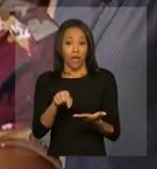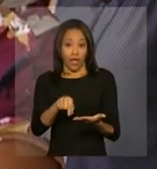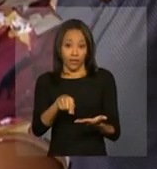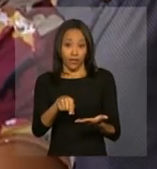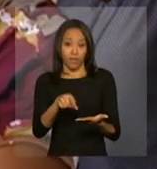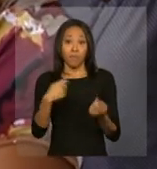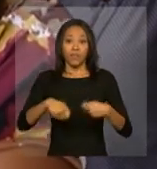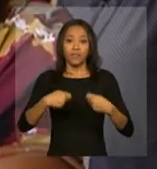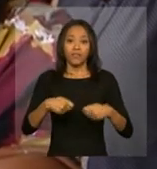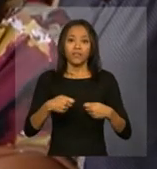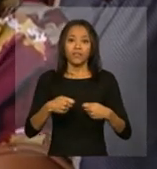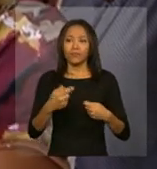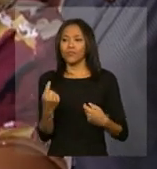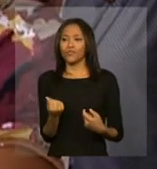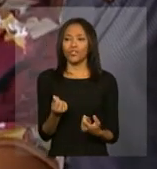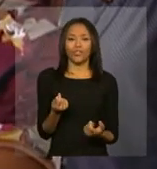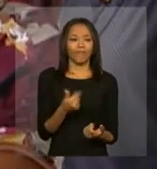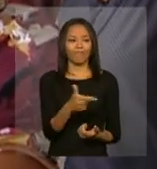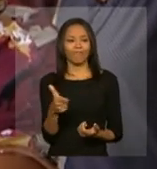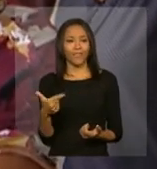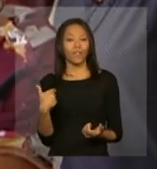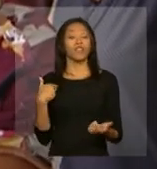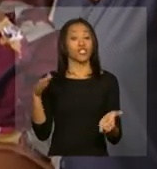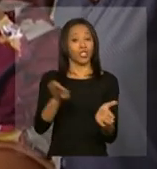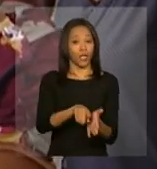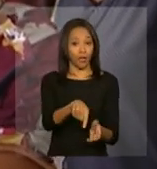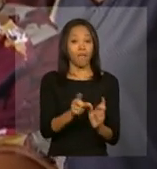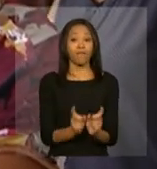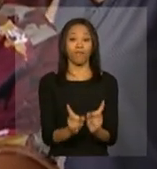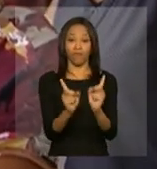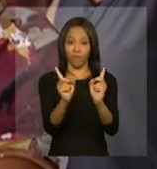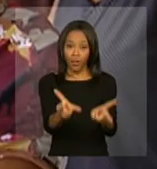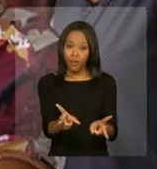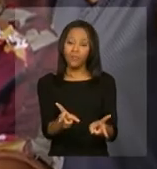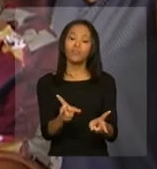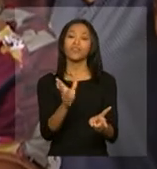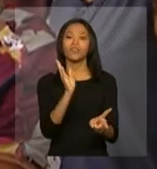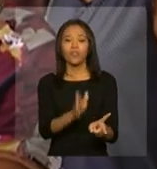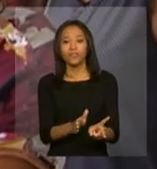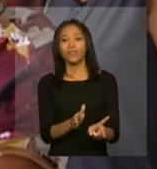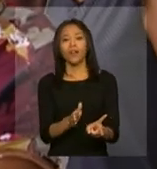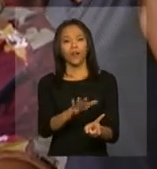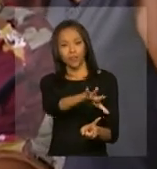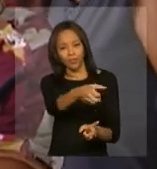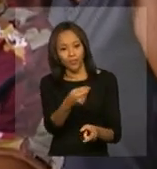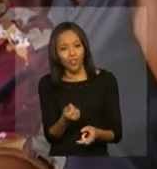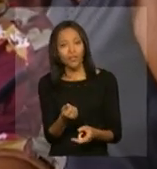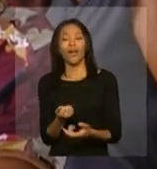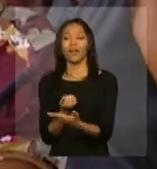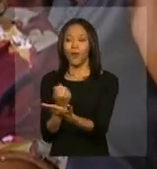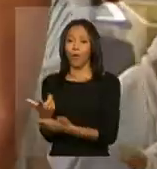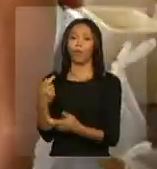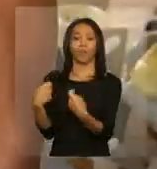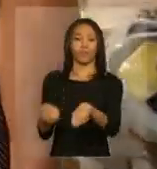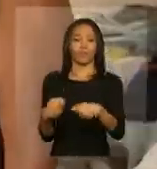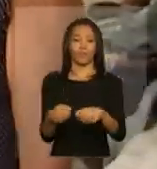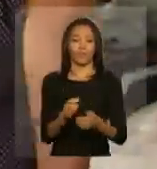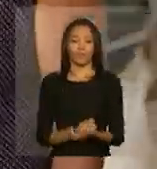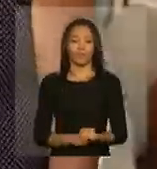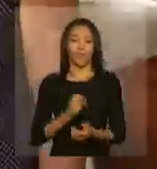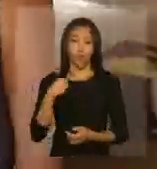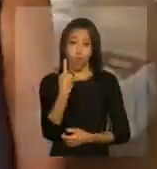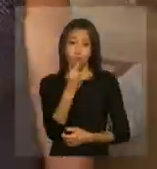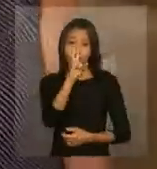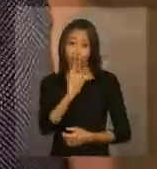você precisa comprar um trem, não tem o dinheiro, chega aqui, vende e já compra o que precisa. Já compra o que precisa. Uma